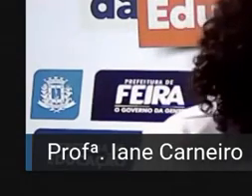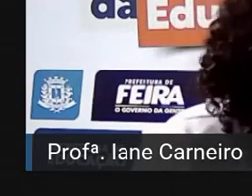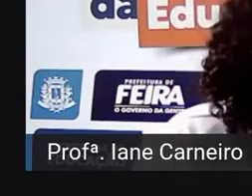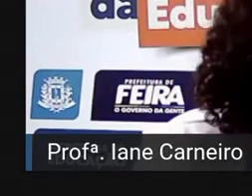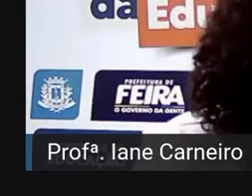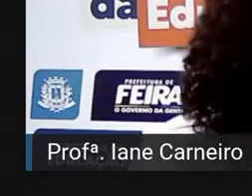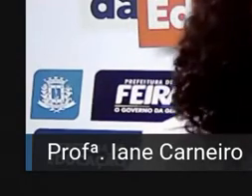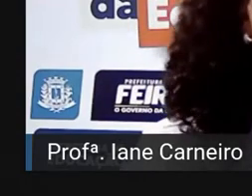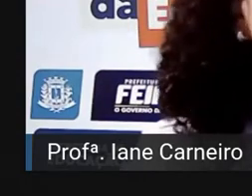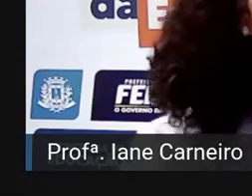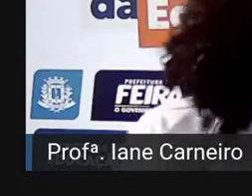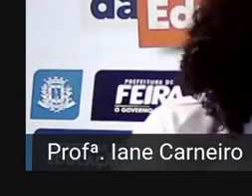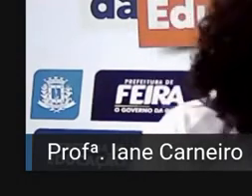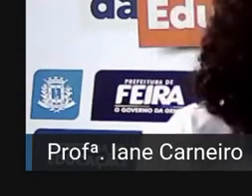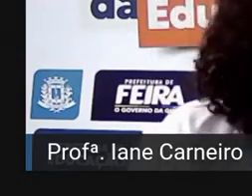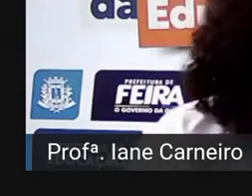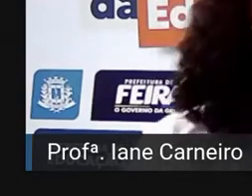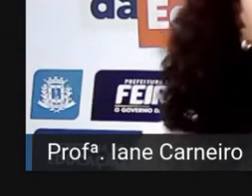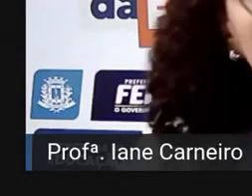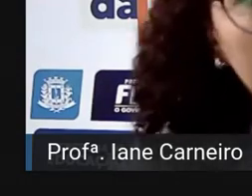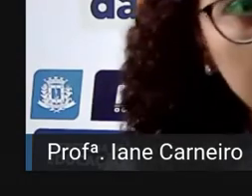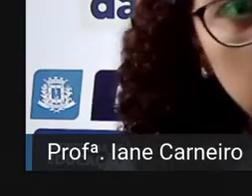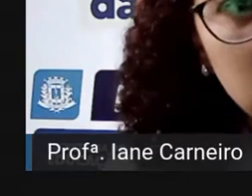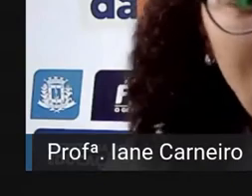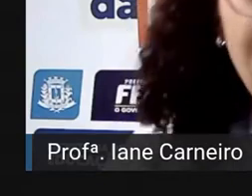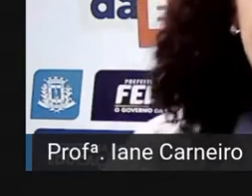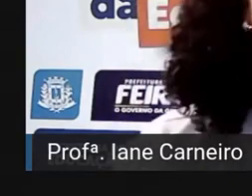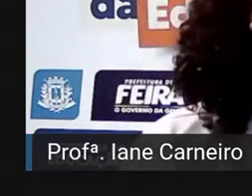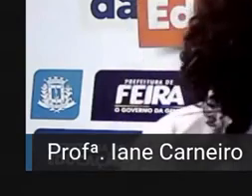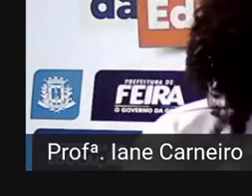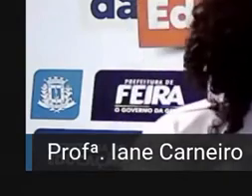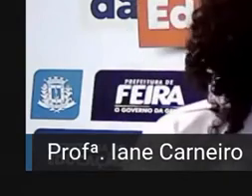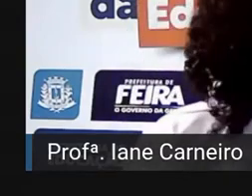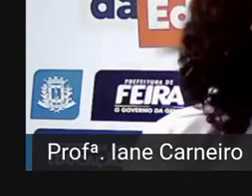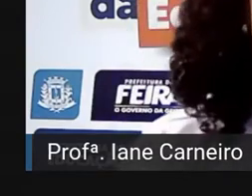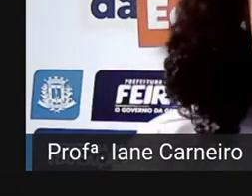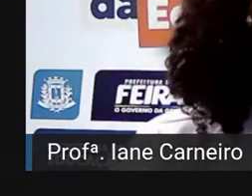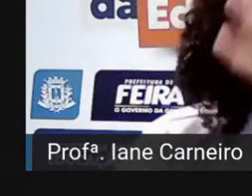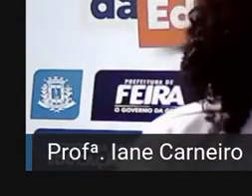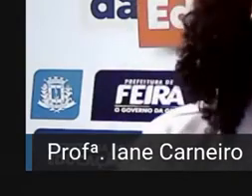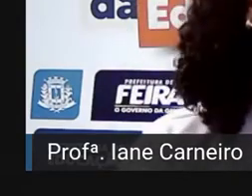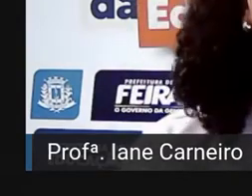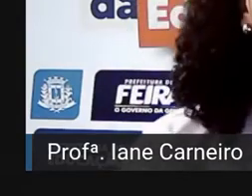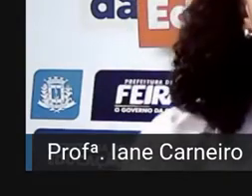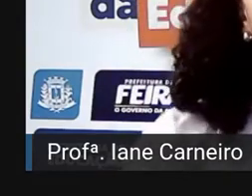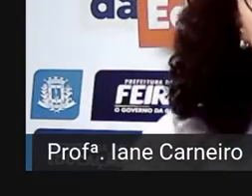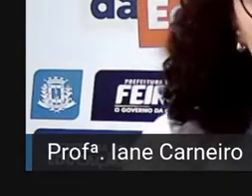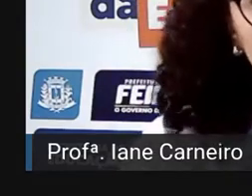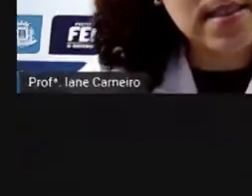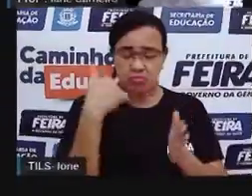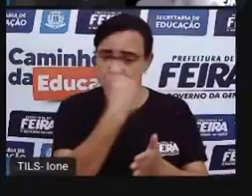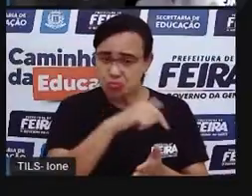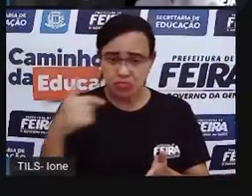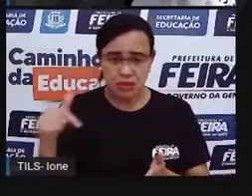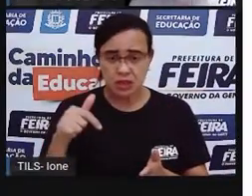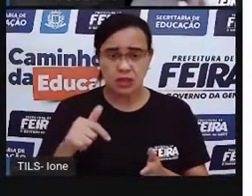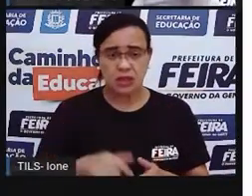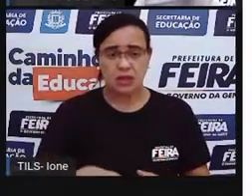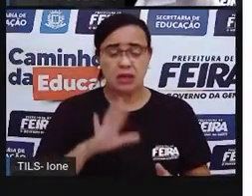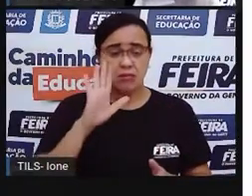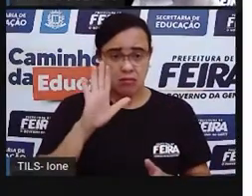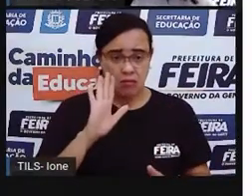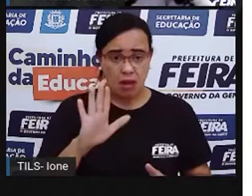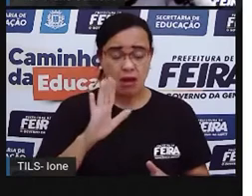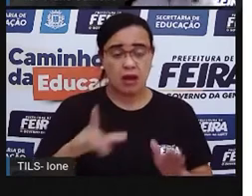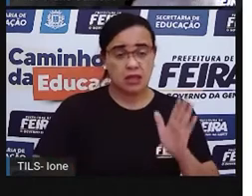muito tempo atrás, as crianças não tinham alguns direitos. Apesar dessa lei mundial, ainda assim, as crianças não